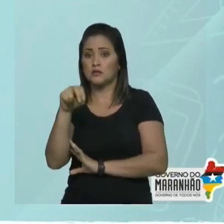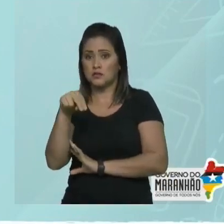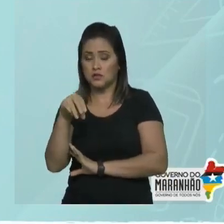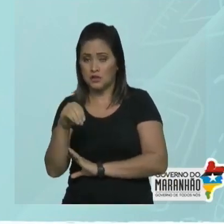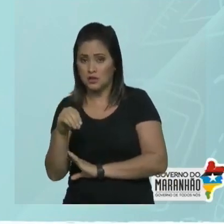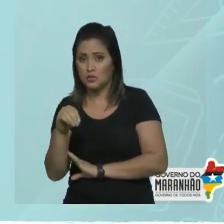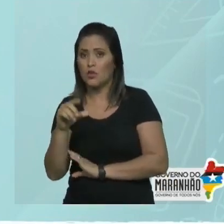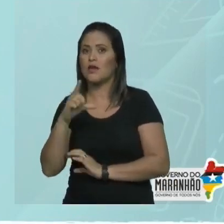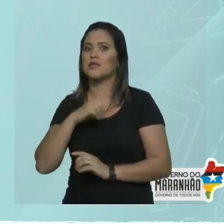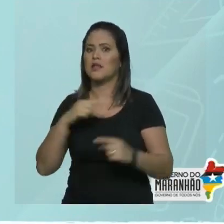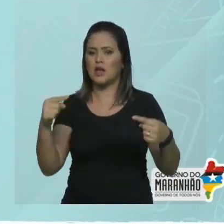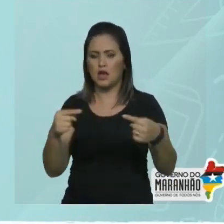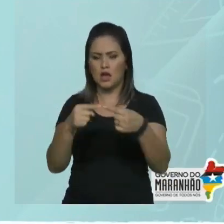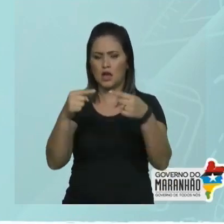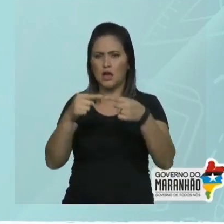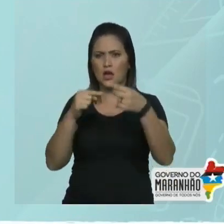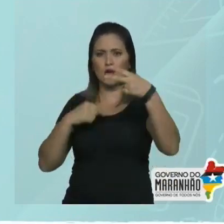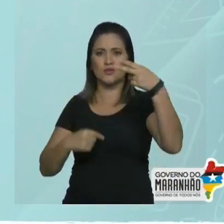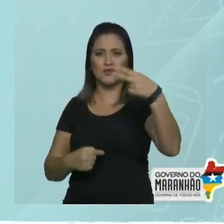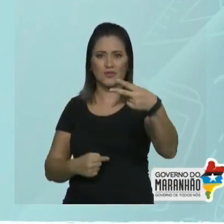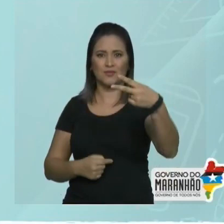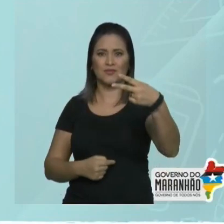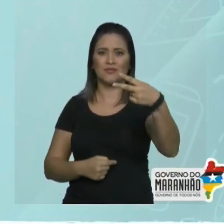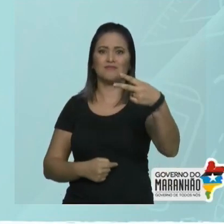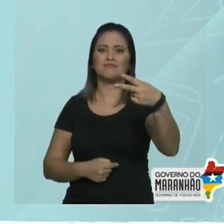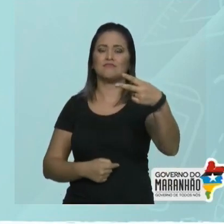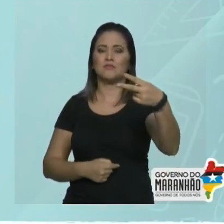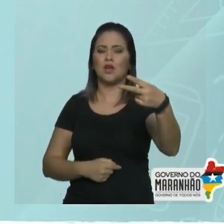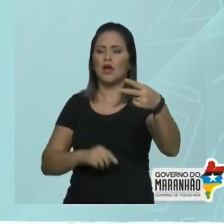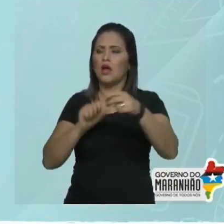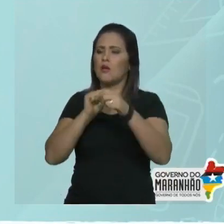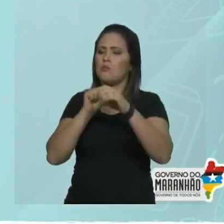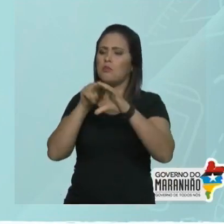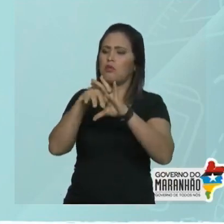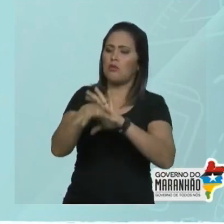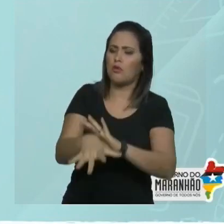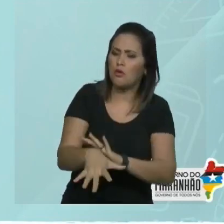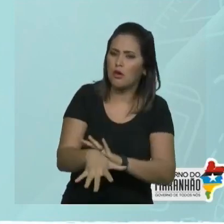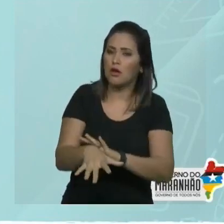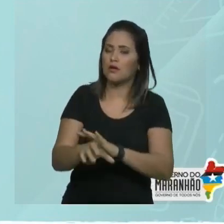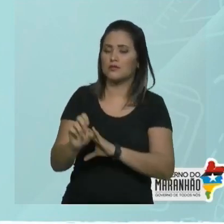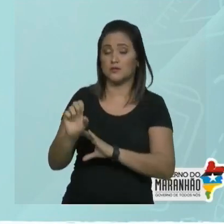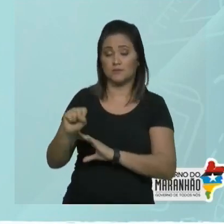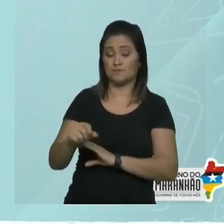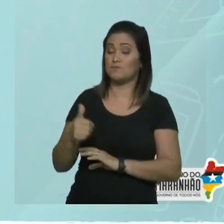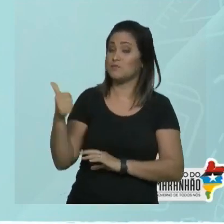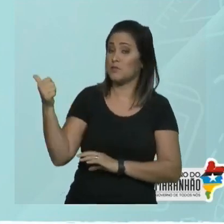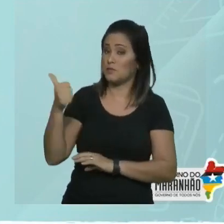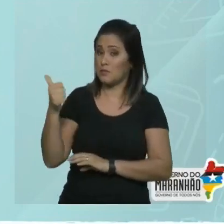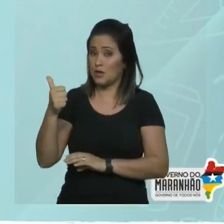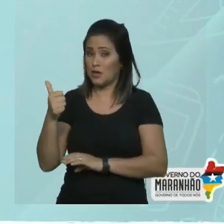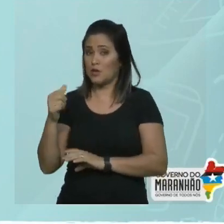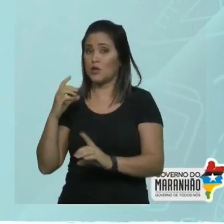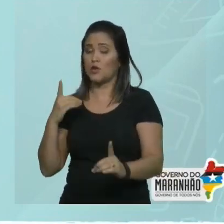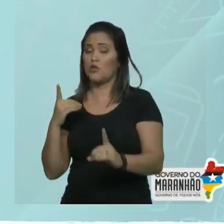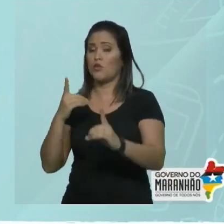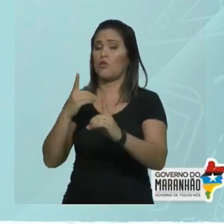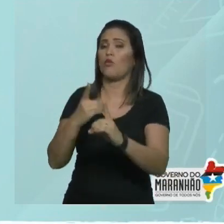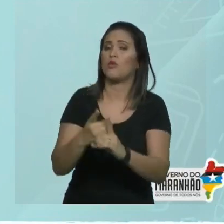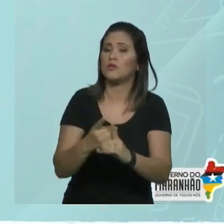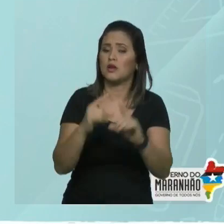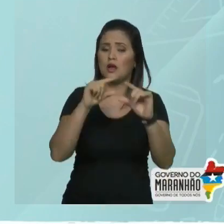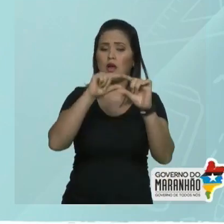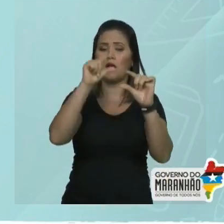dupla. Ah, mas ela é ramificada. Sim. E qual é o procedimento quando a cadeia é ramificada? Primeiro achar a cadeia principal, depois